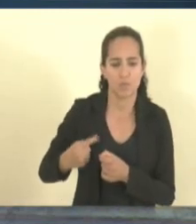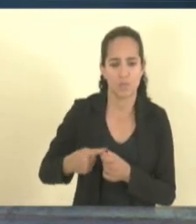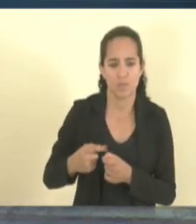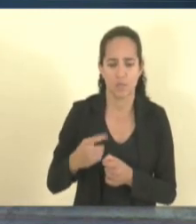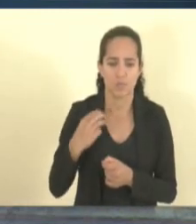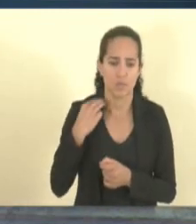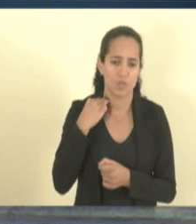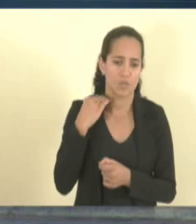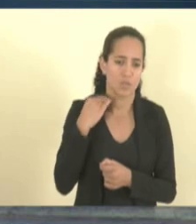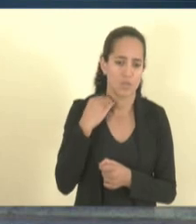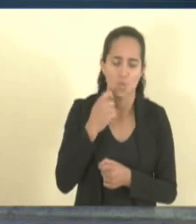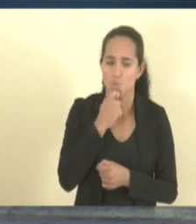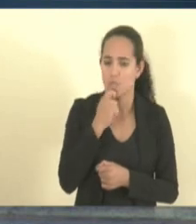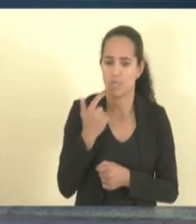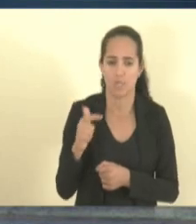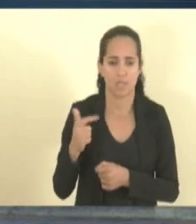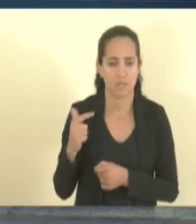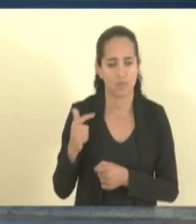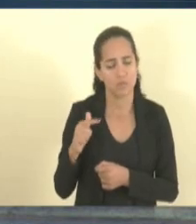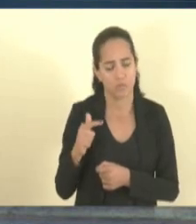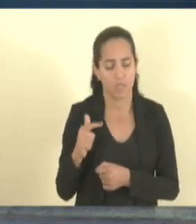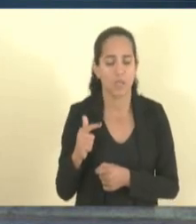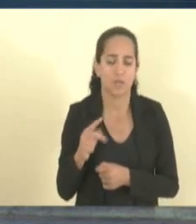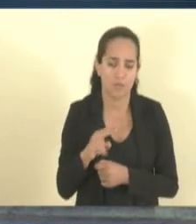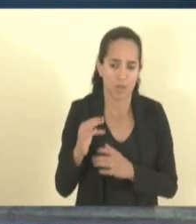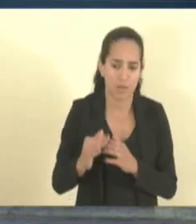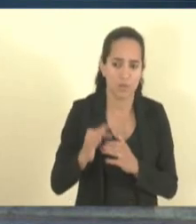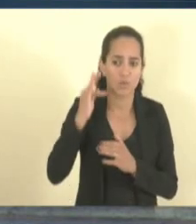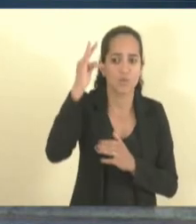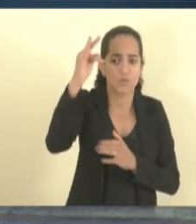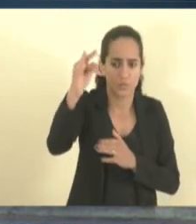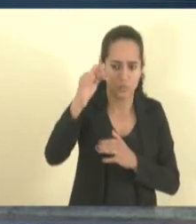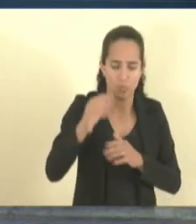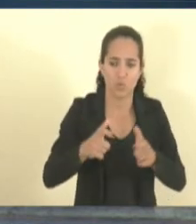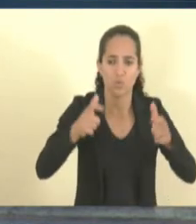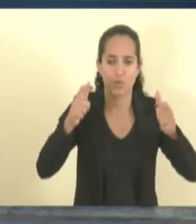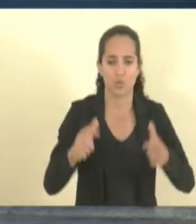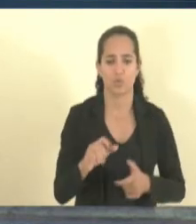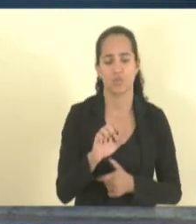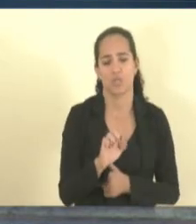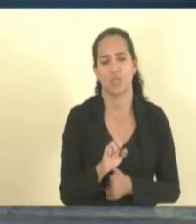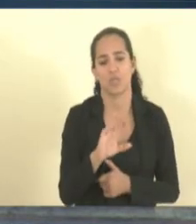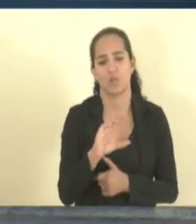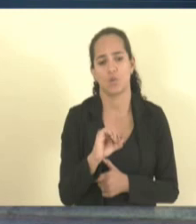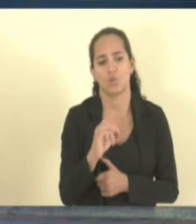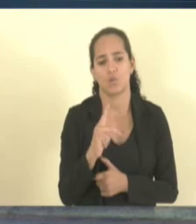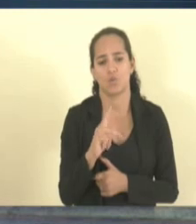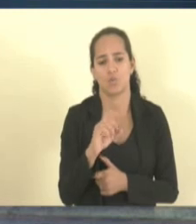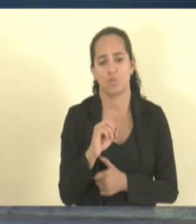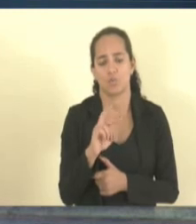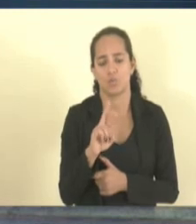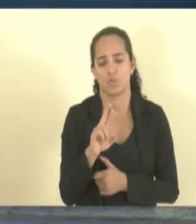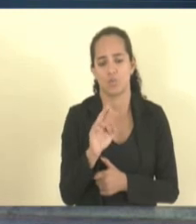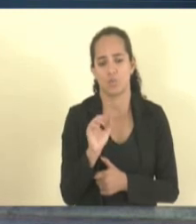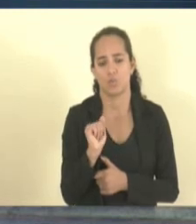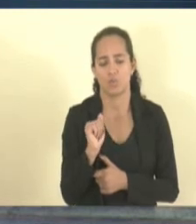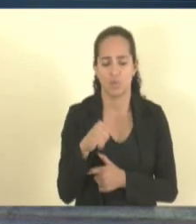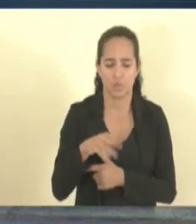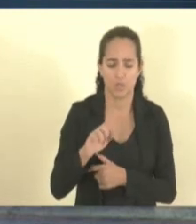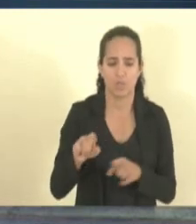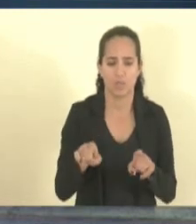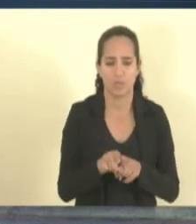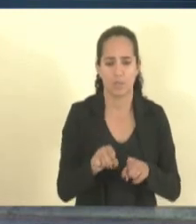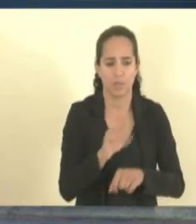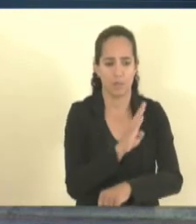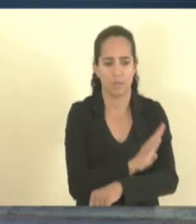agência do banco, seriam hoje Coporanga a gente estaria abrindo um posto e Barra de São